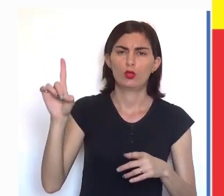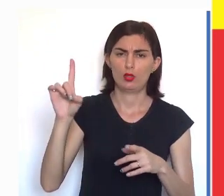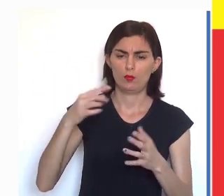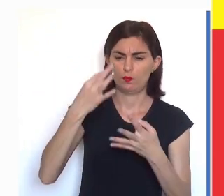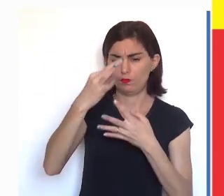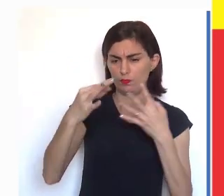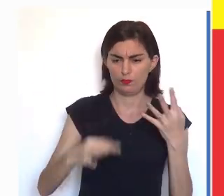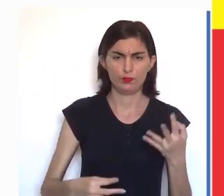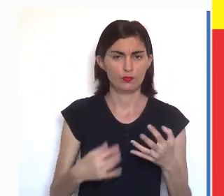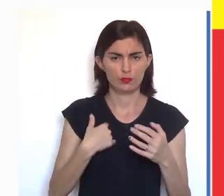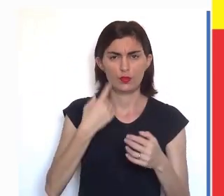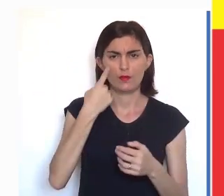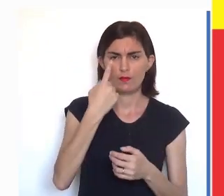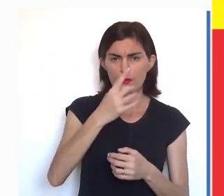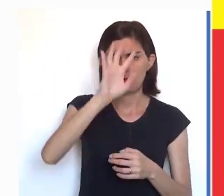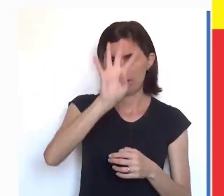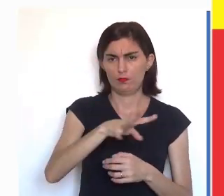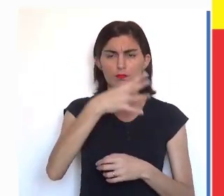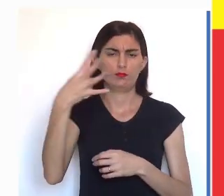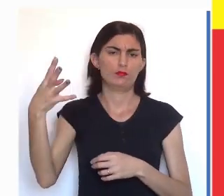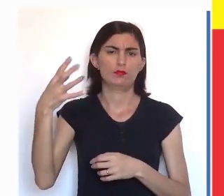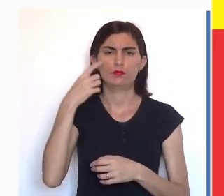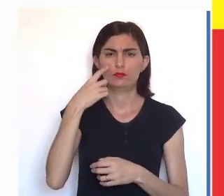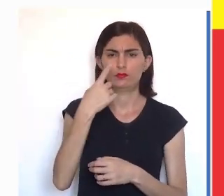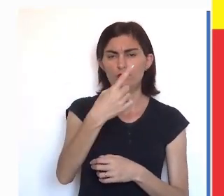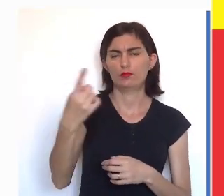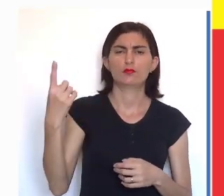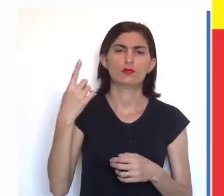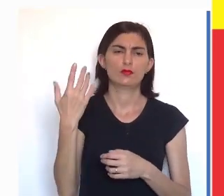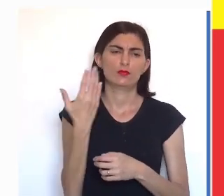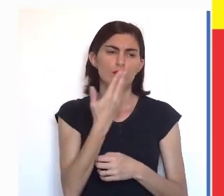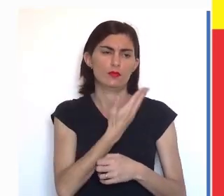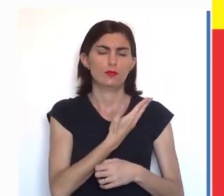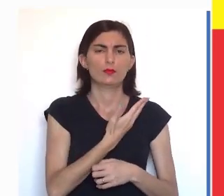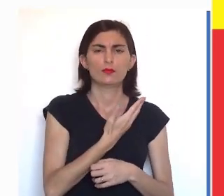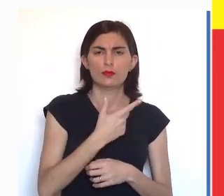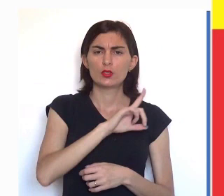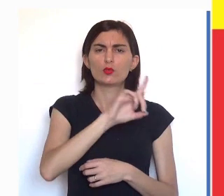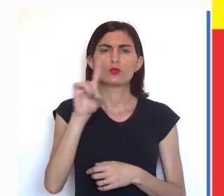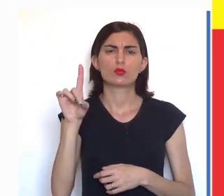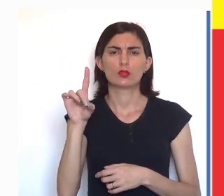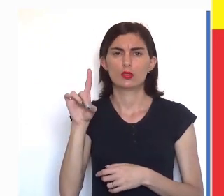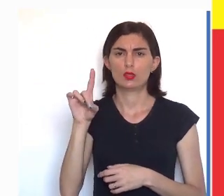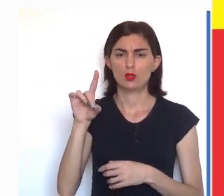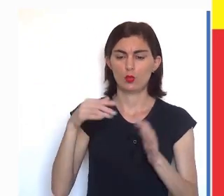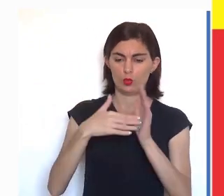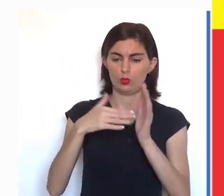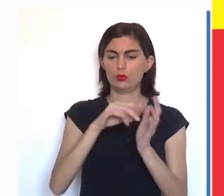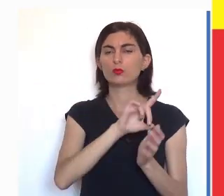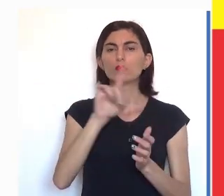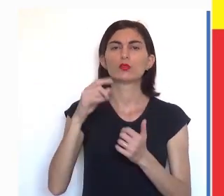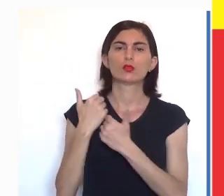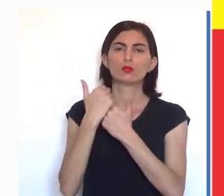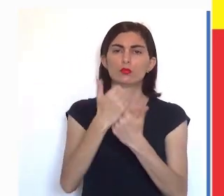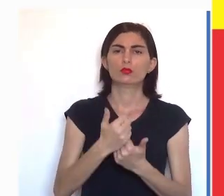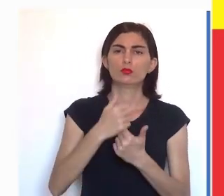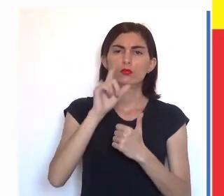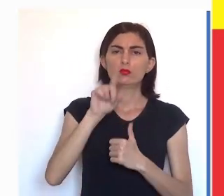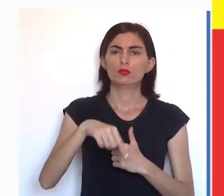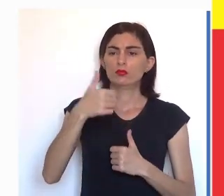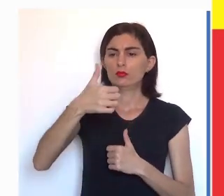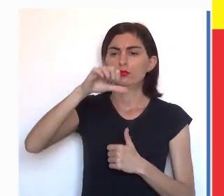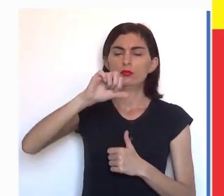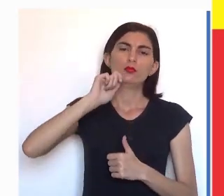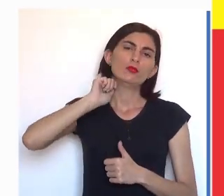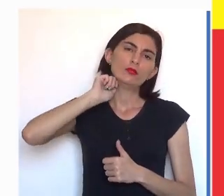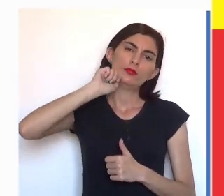dia. Nesse gráfico, o último dia que representa